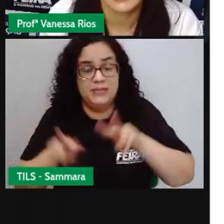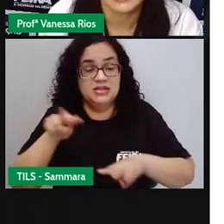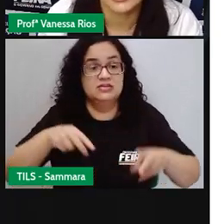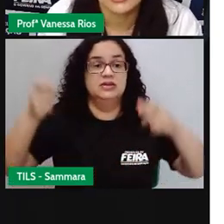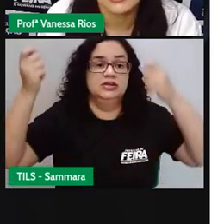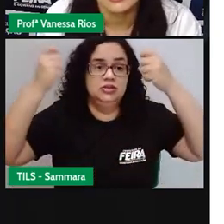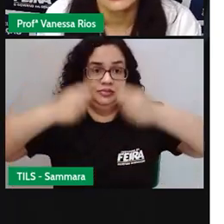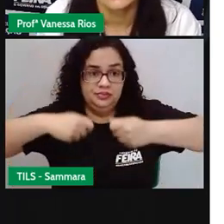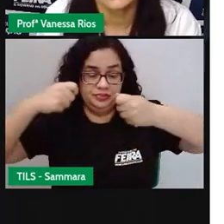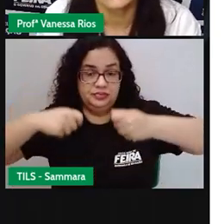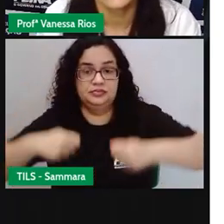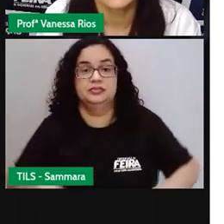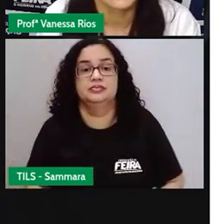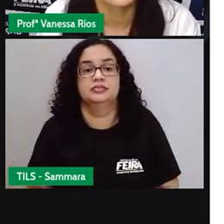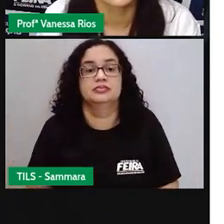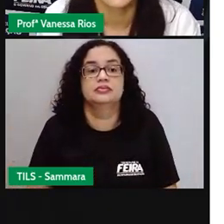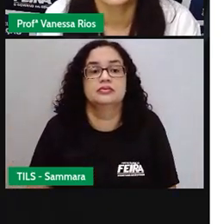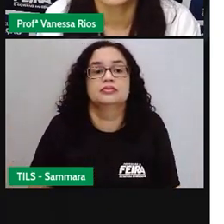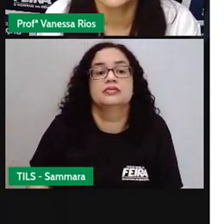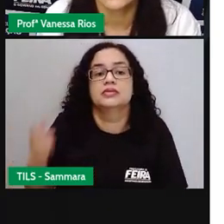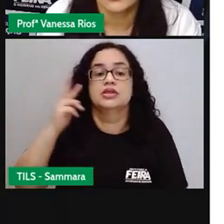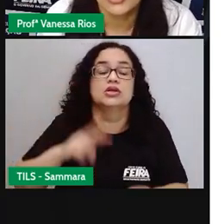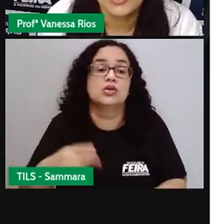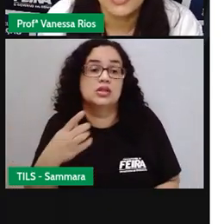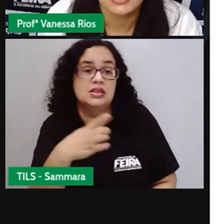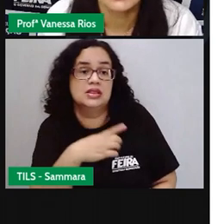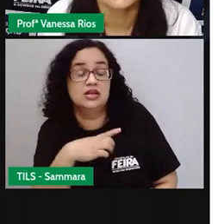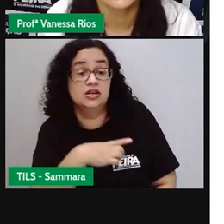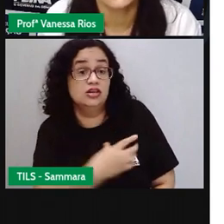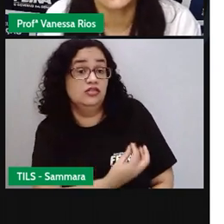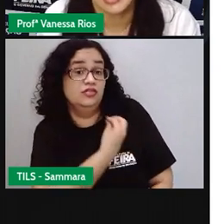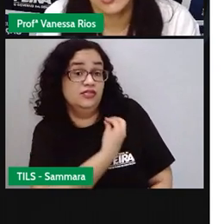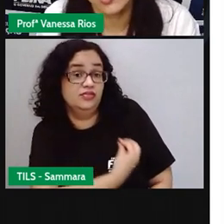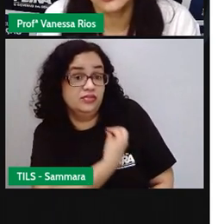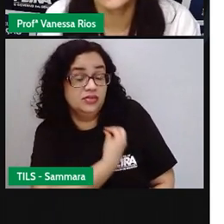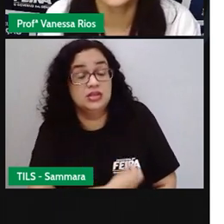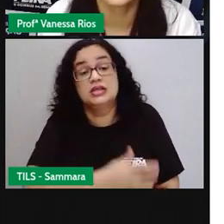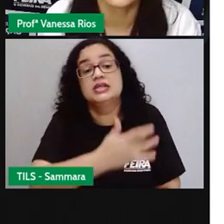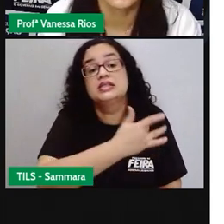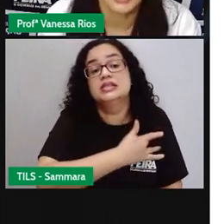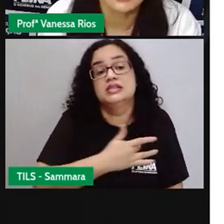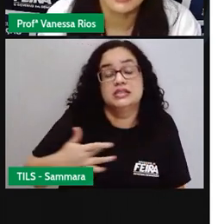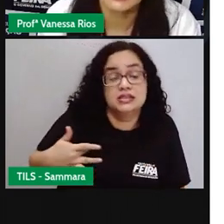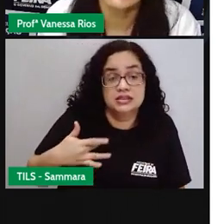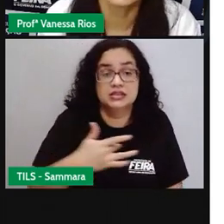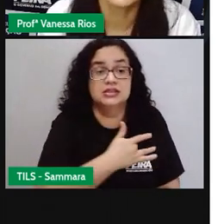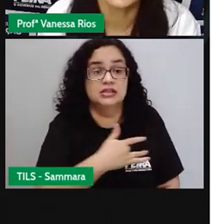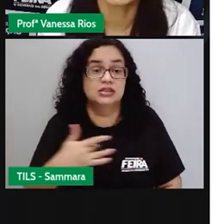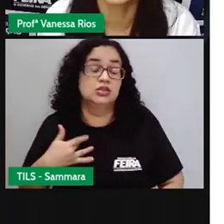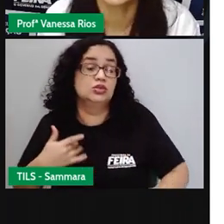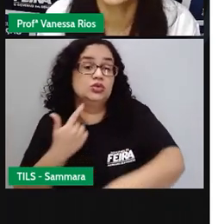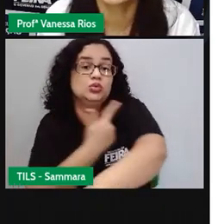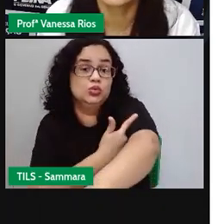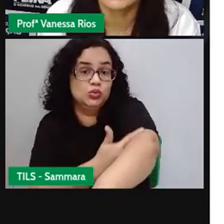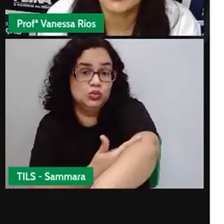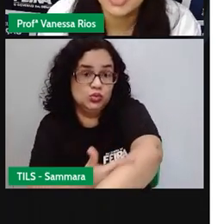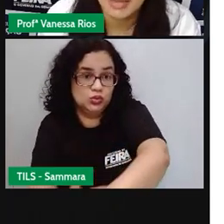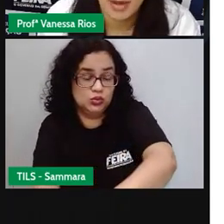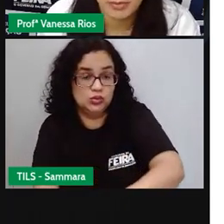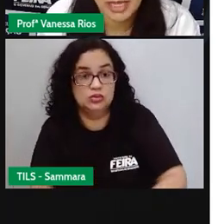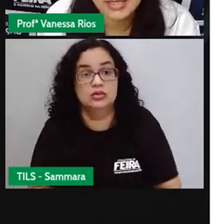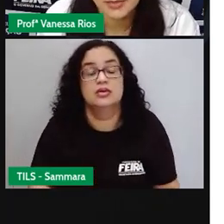necessidades em relação às condições de vida, né, de saúde, de educação, de serviços